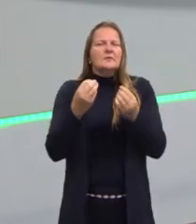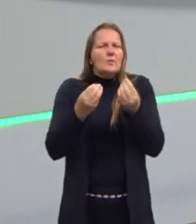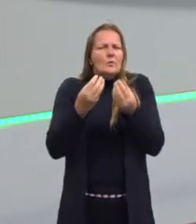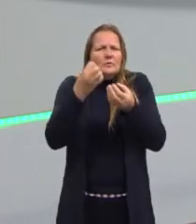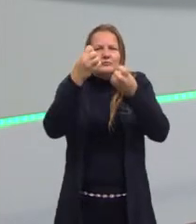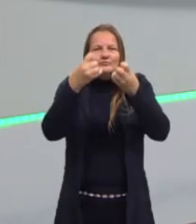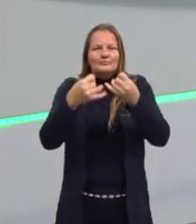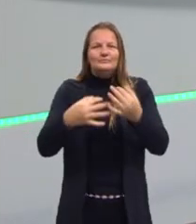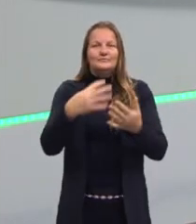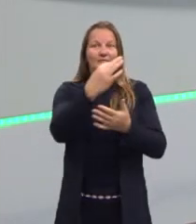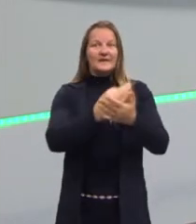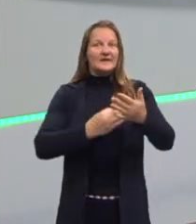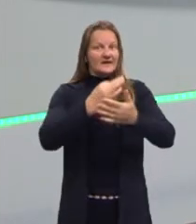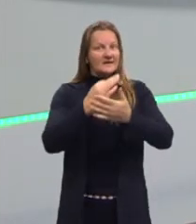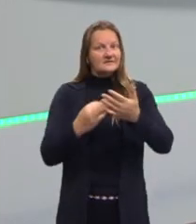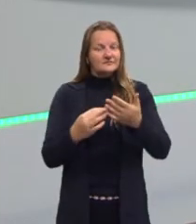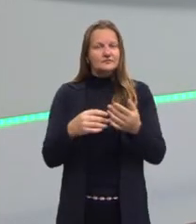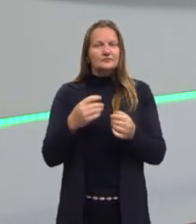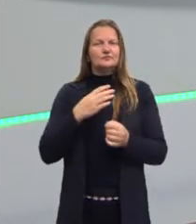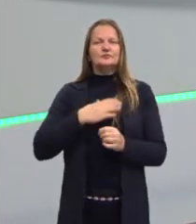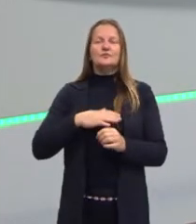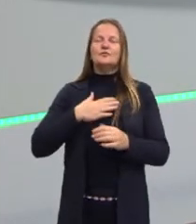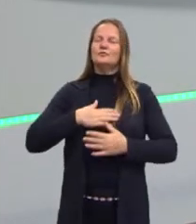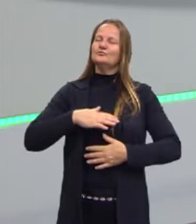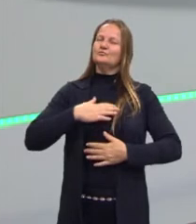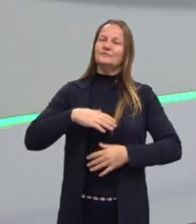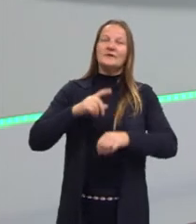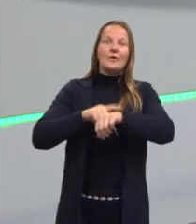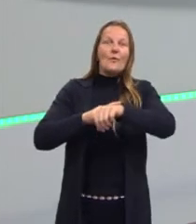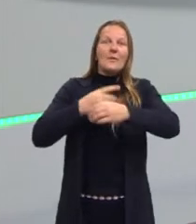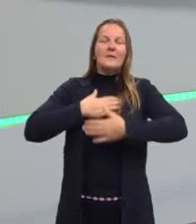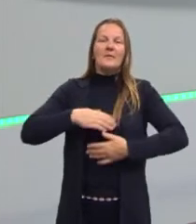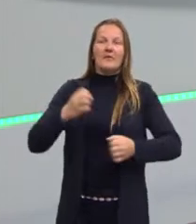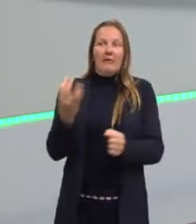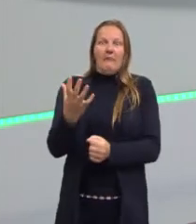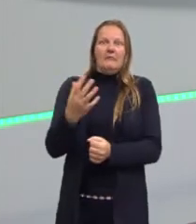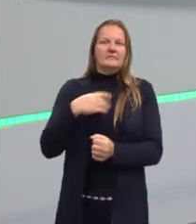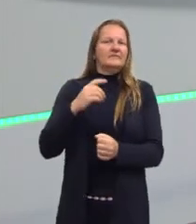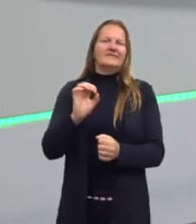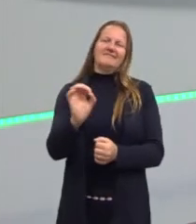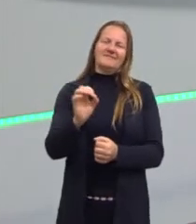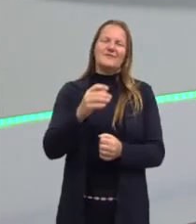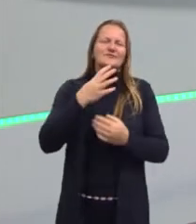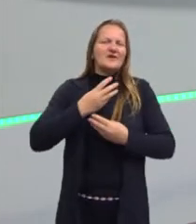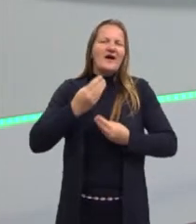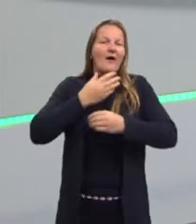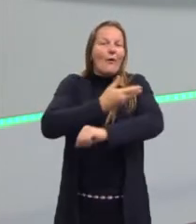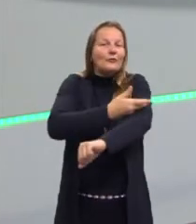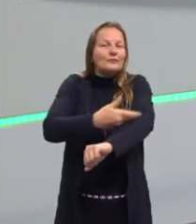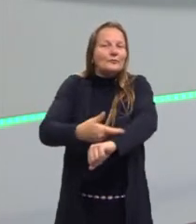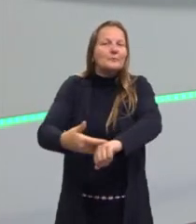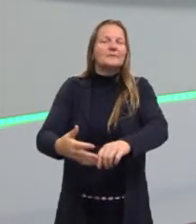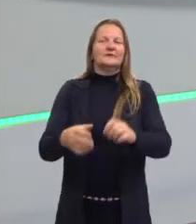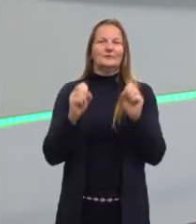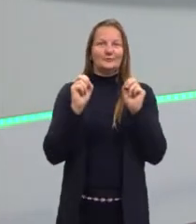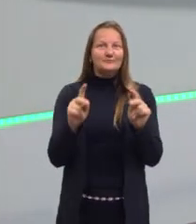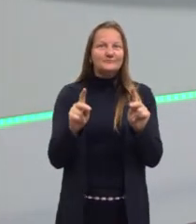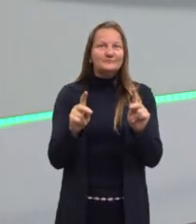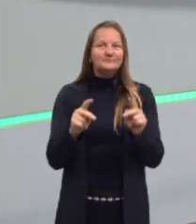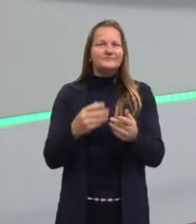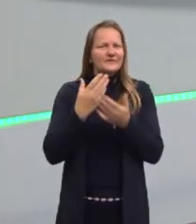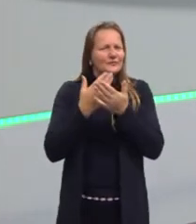todas que vai te ajudar aí com mais tranquilidade. Não vai ser tão novidade quando você ver a questão do Enem. Combinado? Então vamos lá,